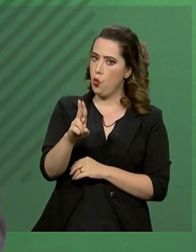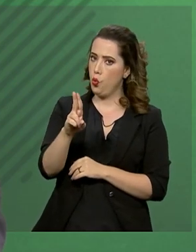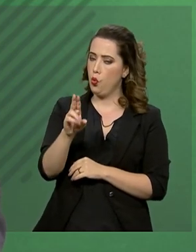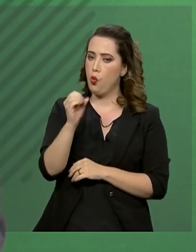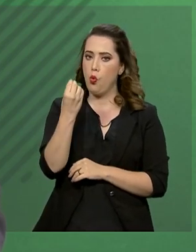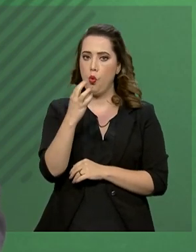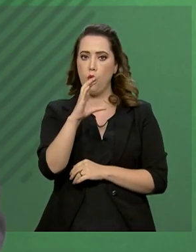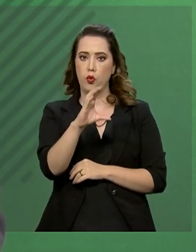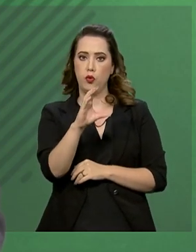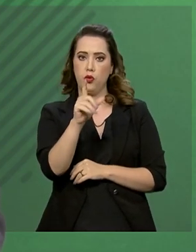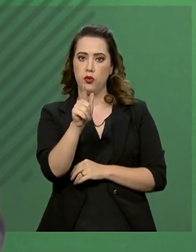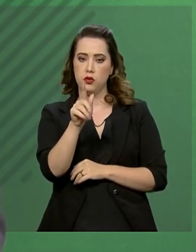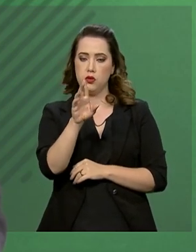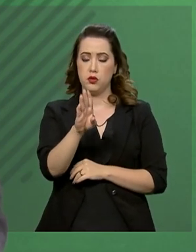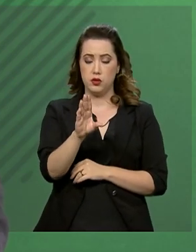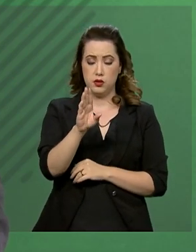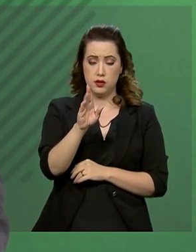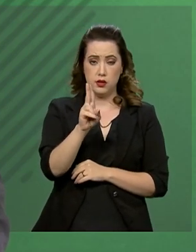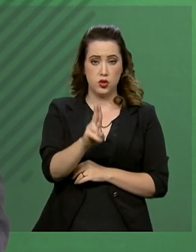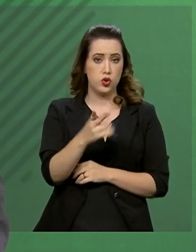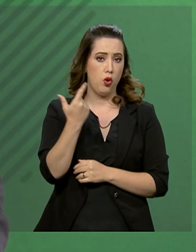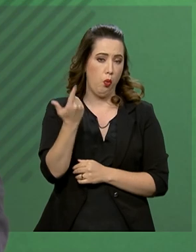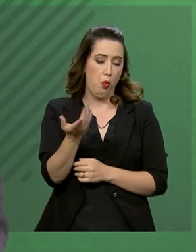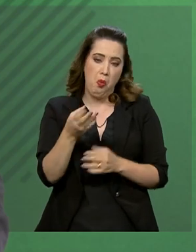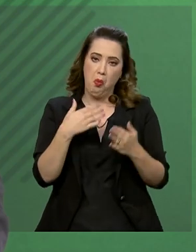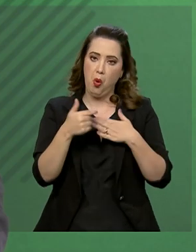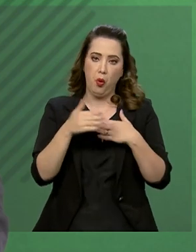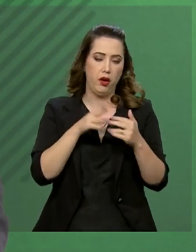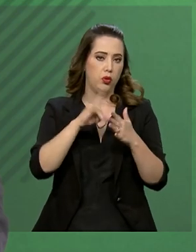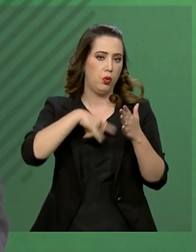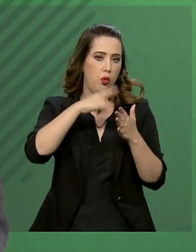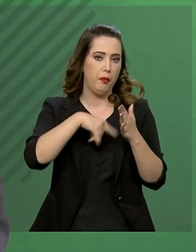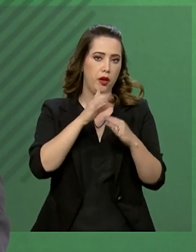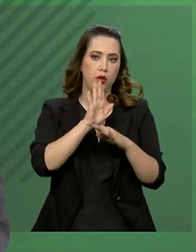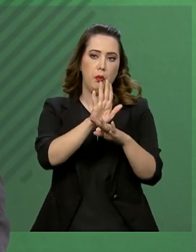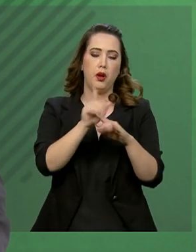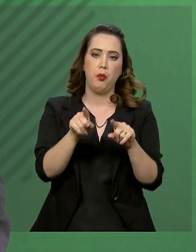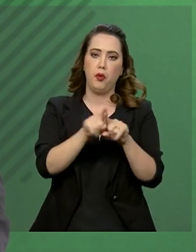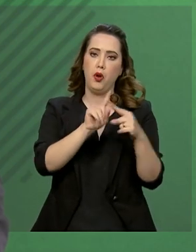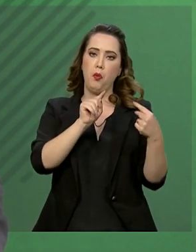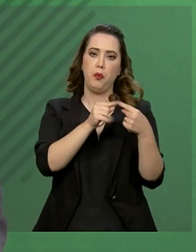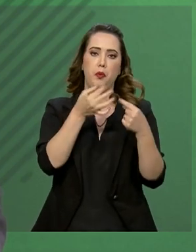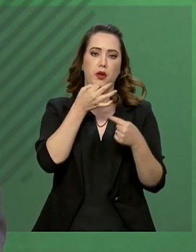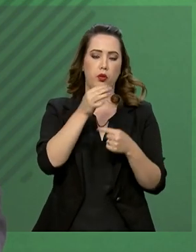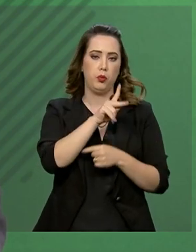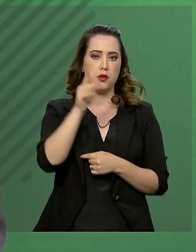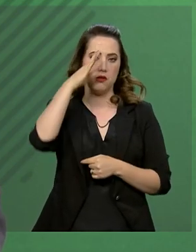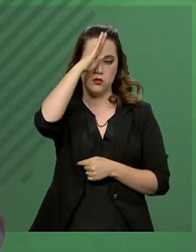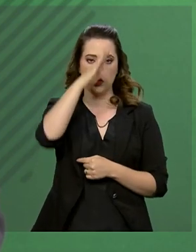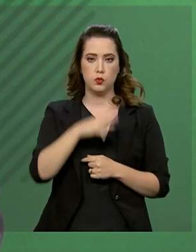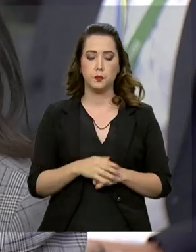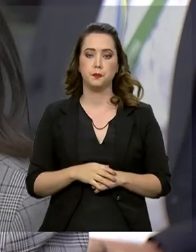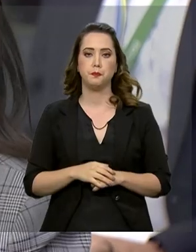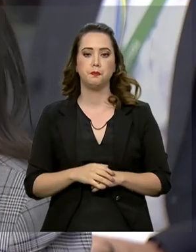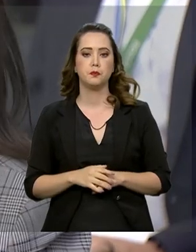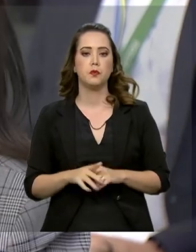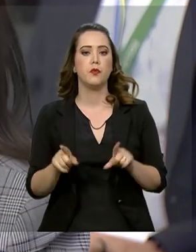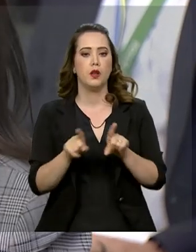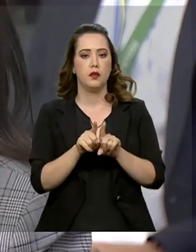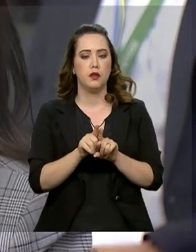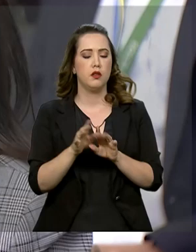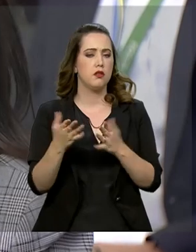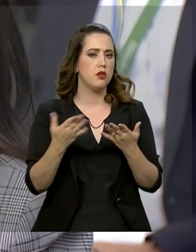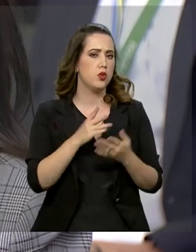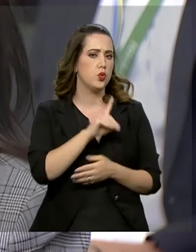da Subsecretaria de Assuntos Jurídicos qualquer documento para reforçar esse posicionamento do senhor presidente. E tem uma